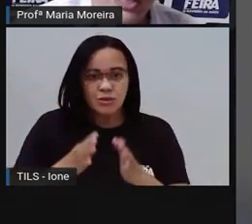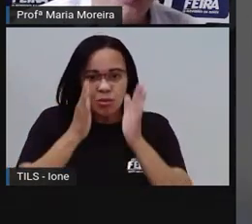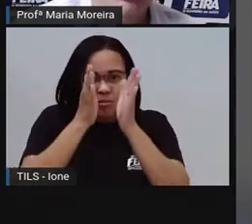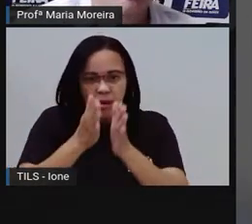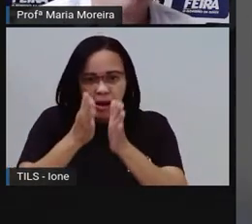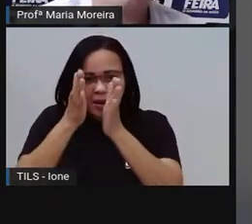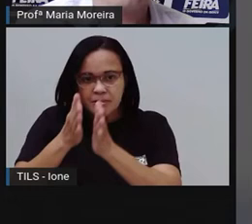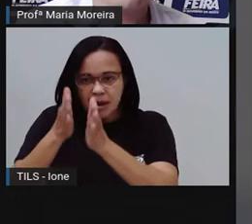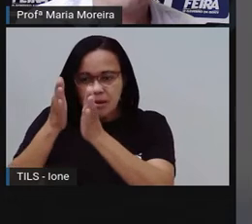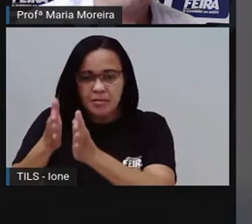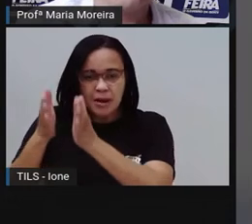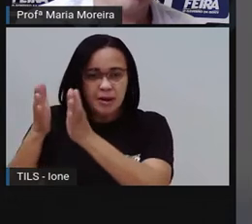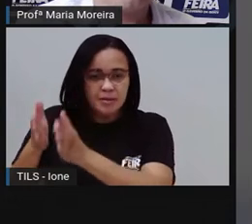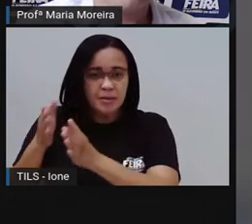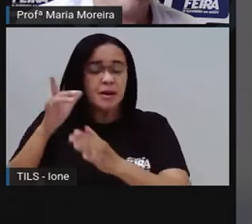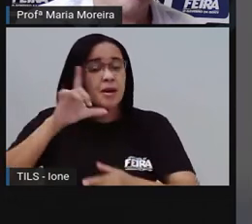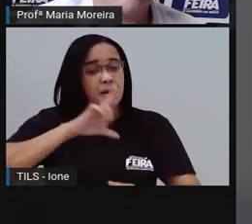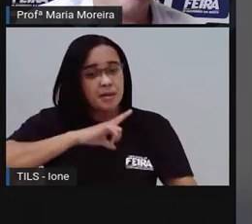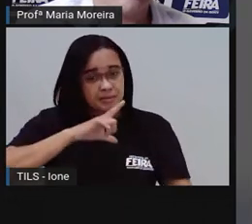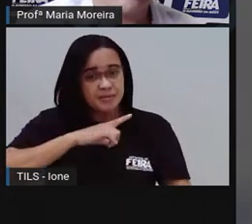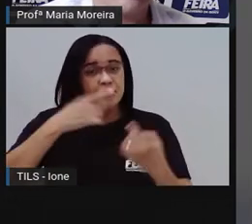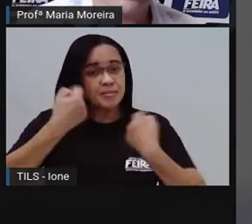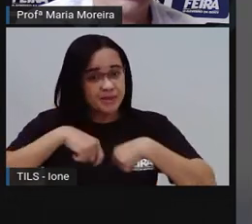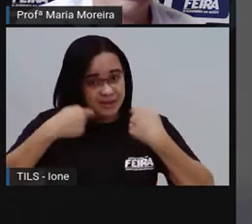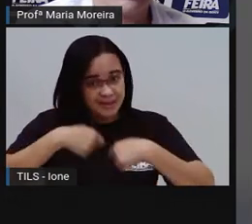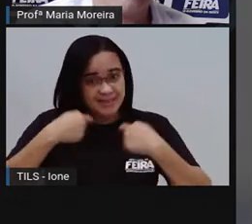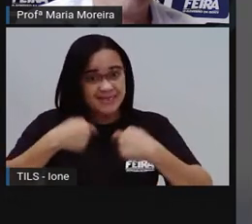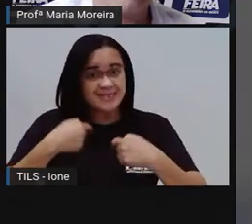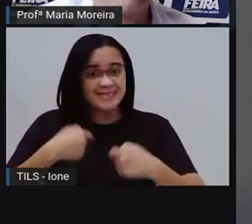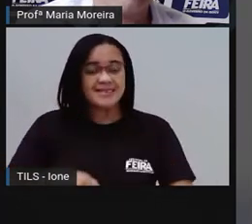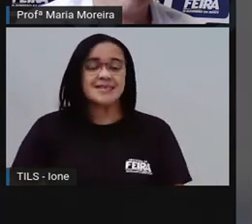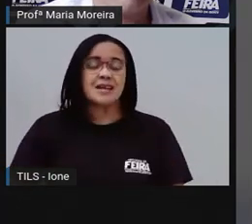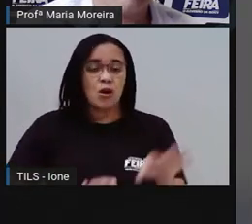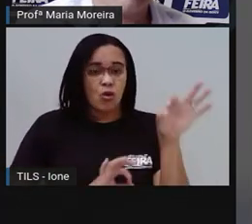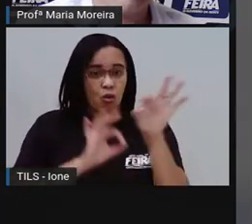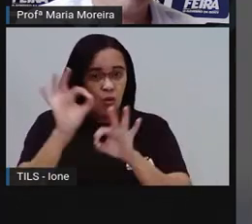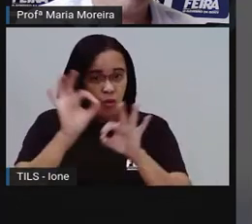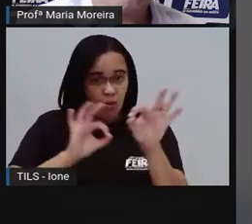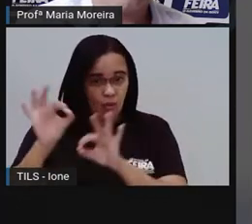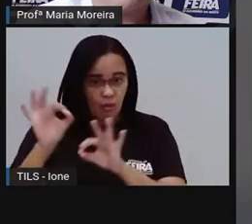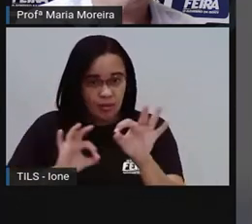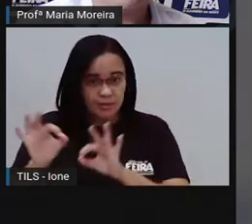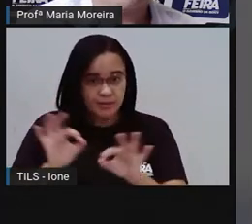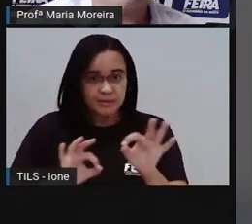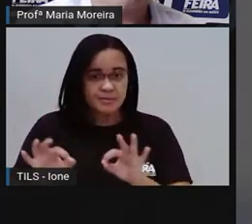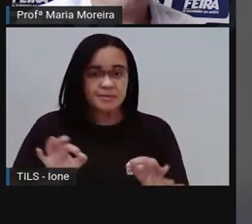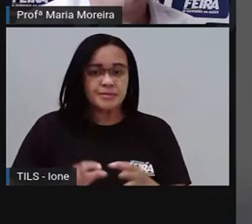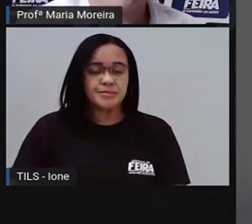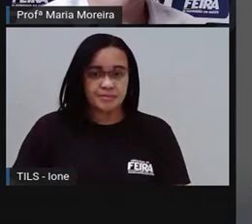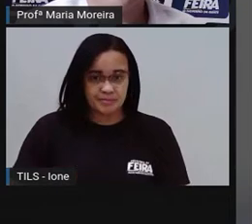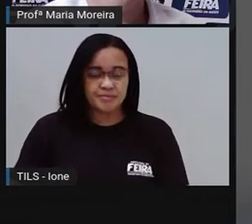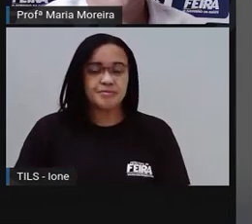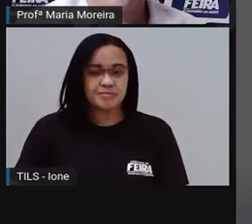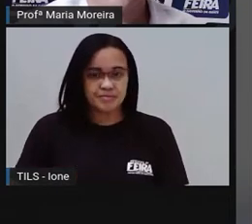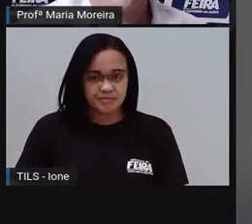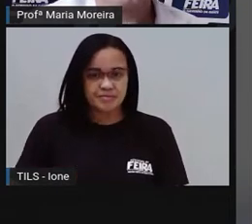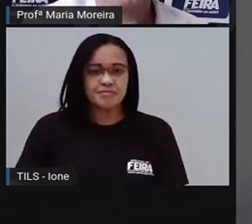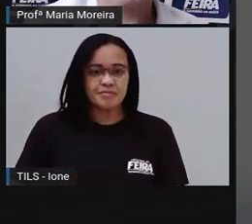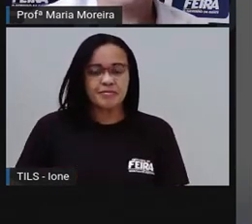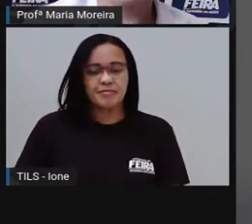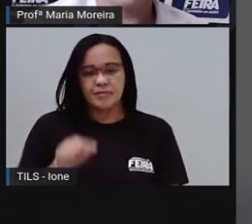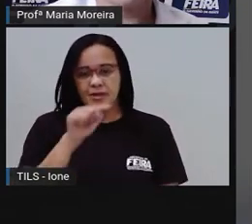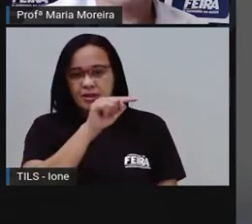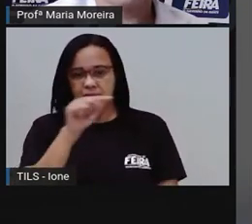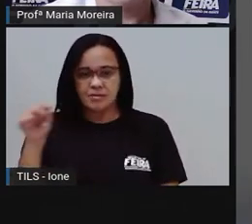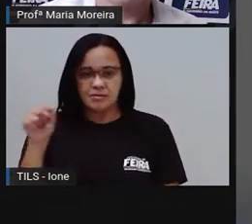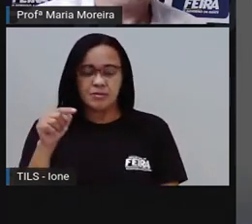unidade aqui embaixo. O 9 da dezena aqui, ó, faço o tracinho aqui para separar e eu